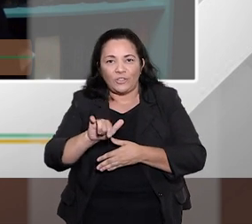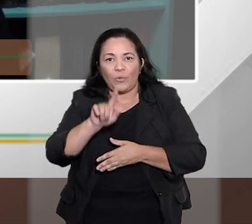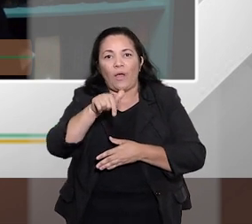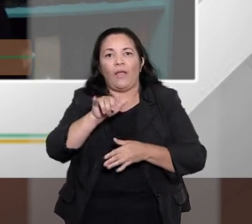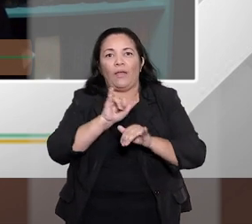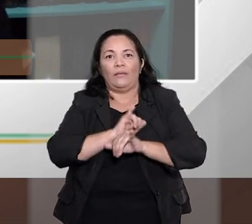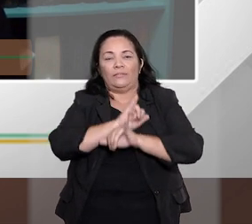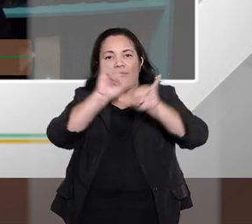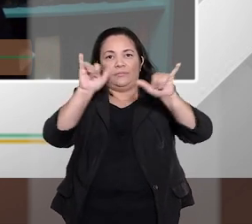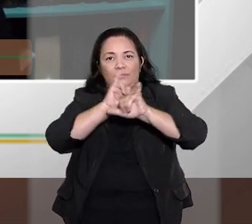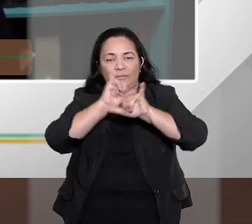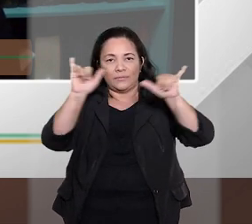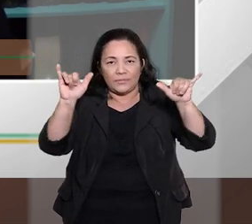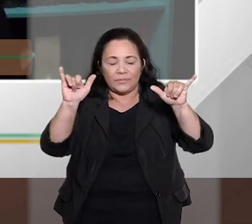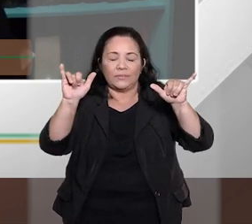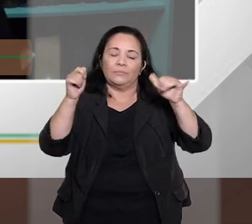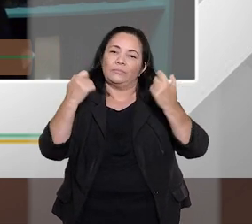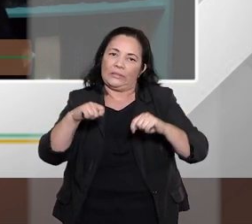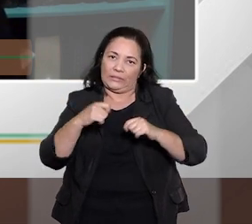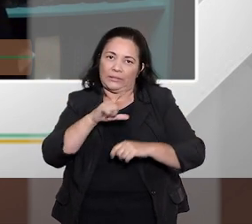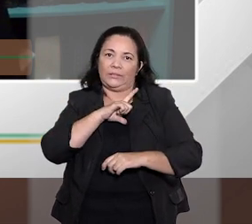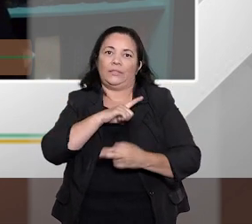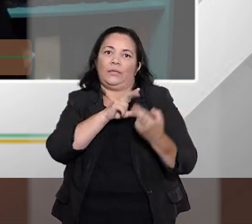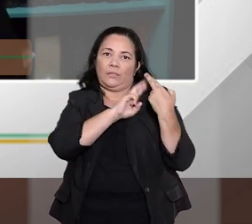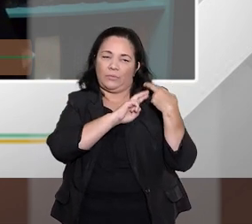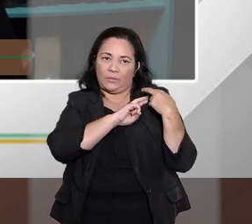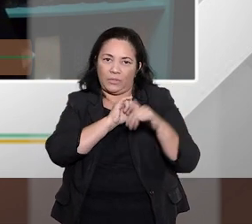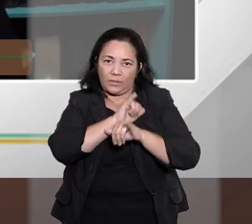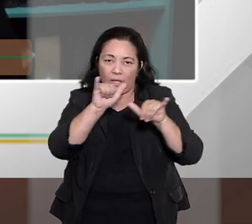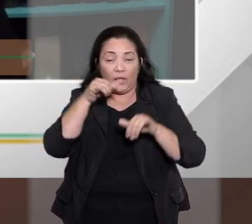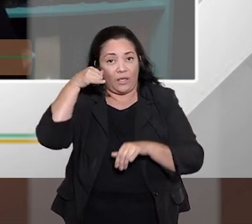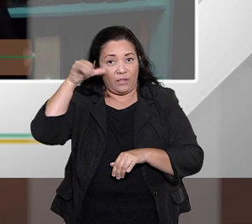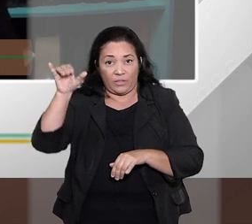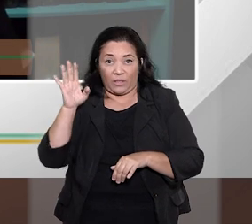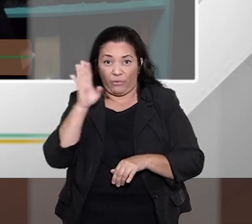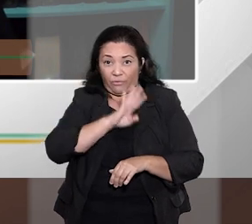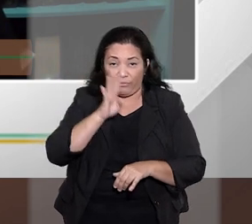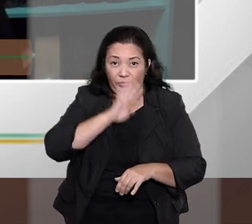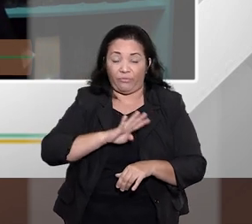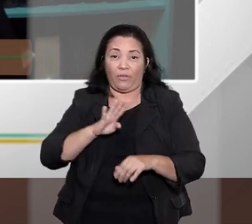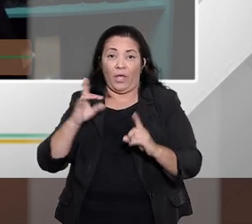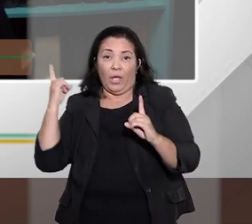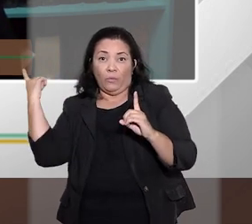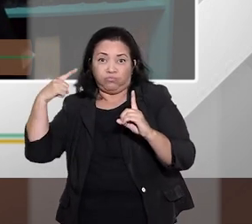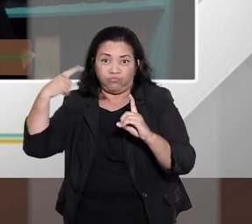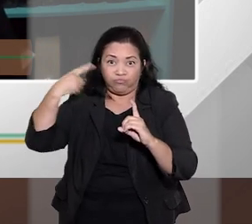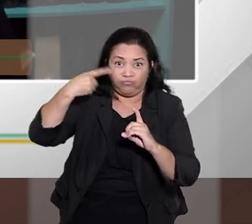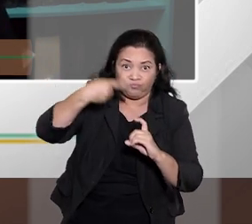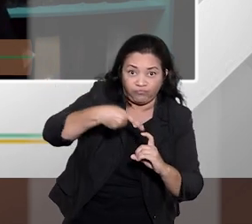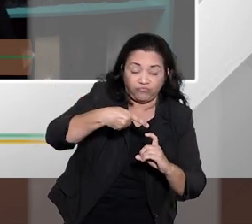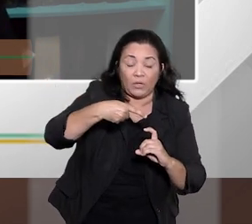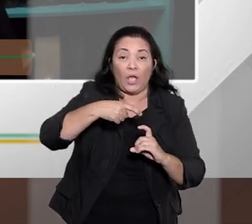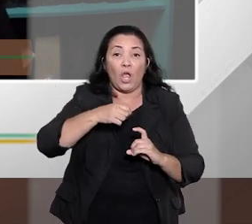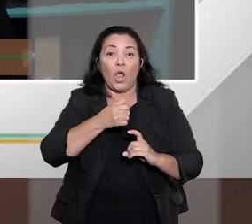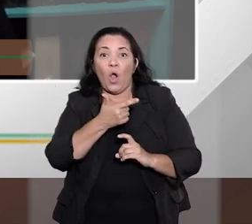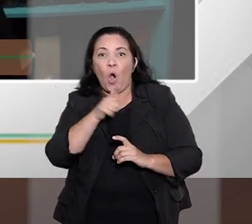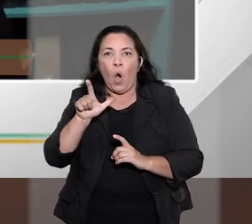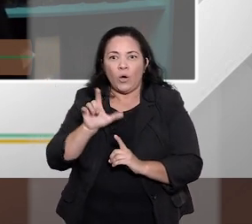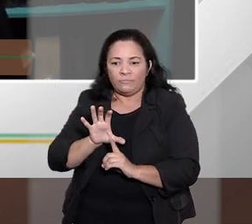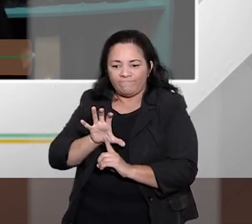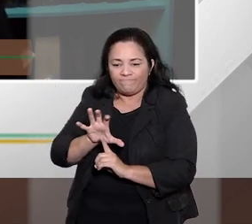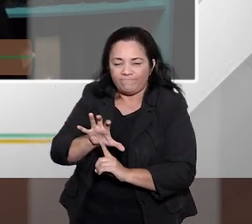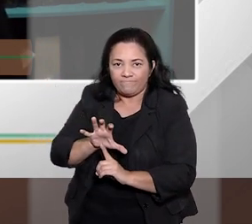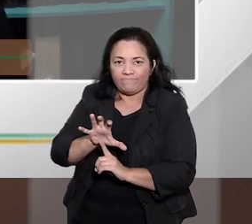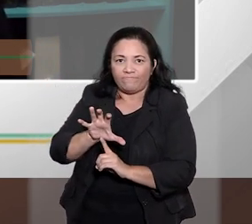responsável, a algumas práticas abusivas, como, por exemplo, o assédio, ou a